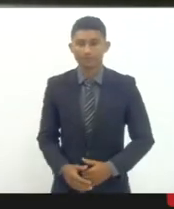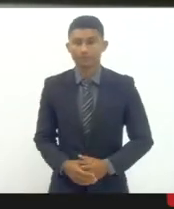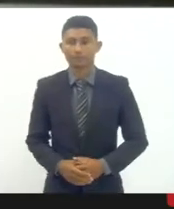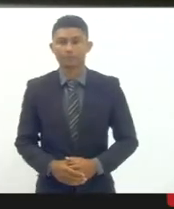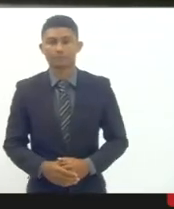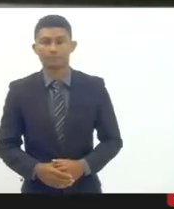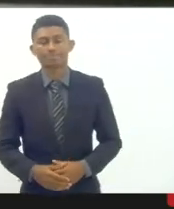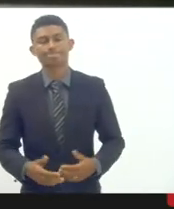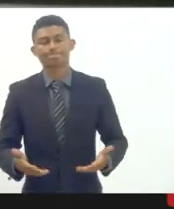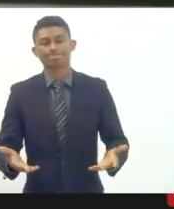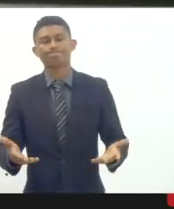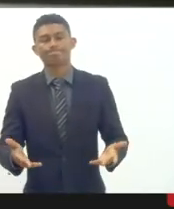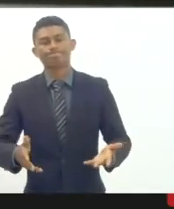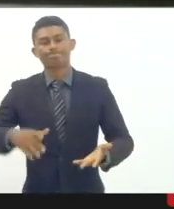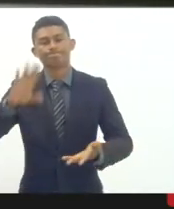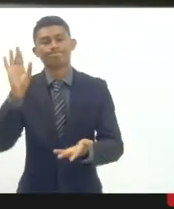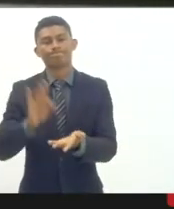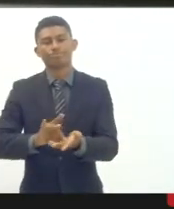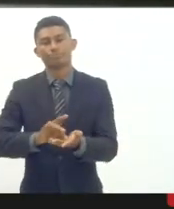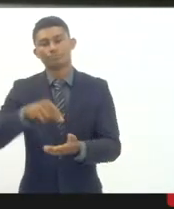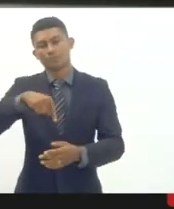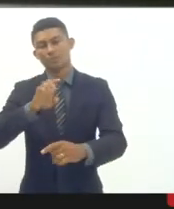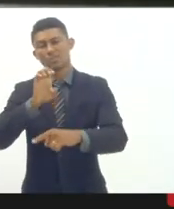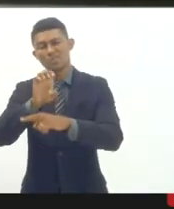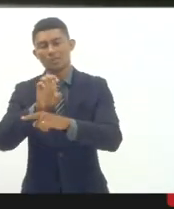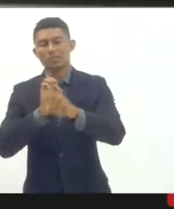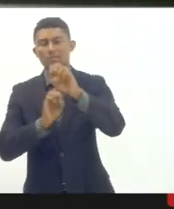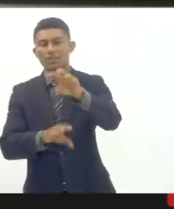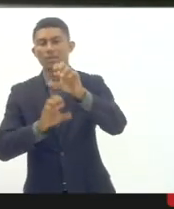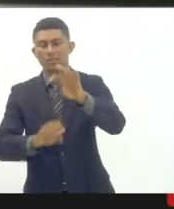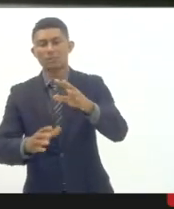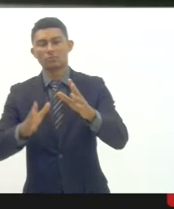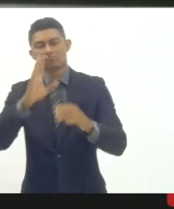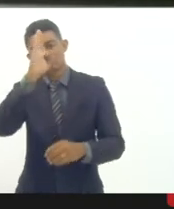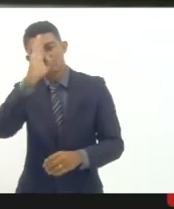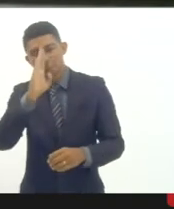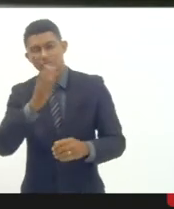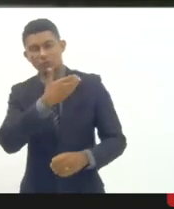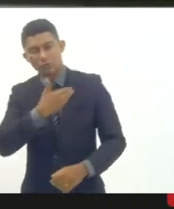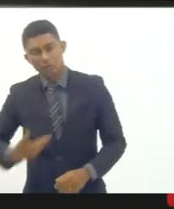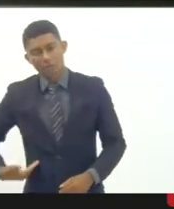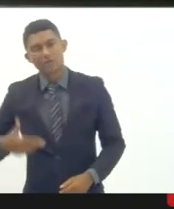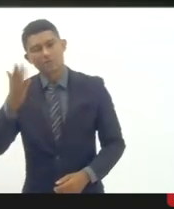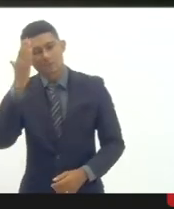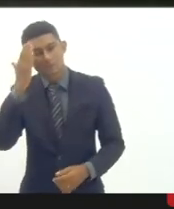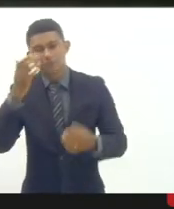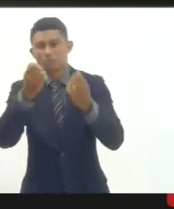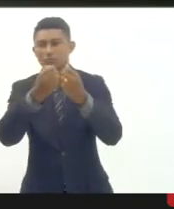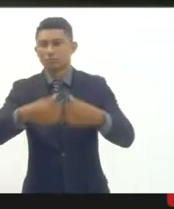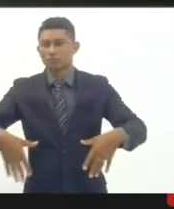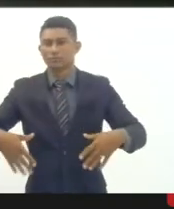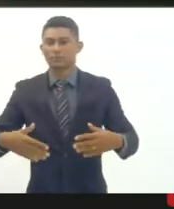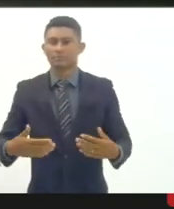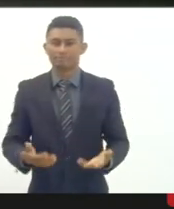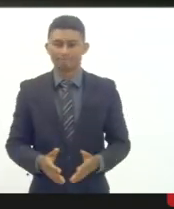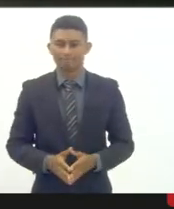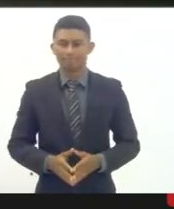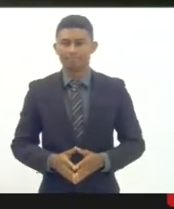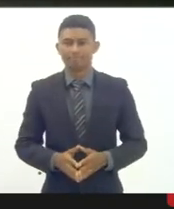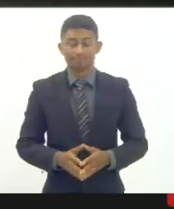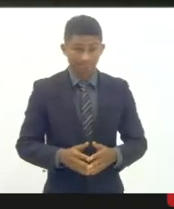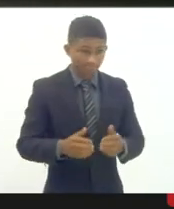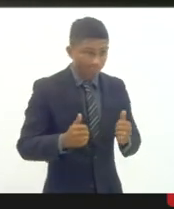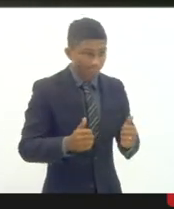realmente também capenda era isso que ele tinha que falar obrigado obrigado Carlos